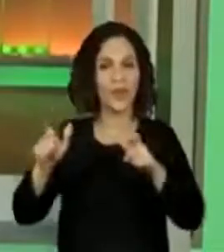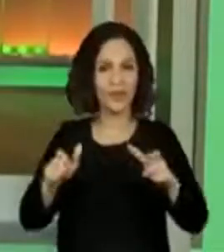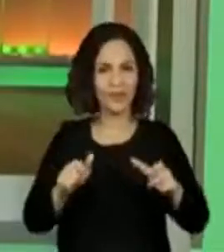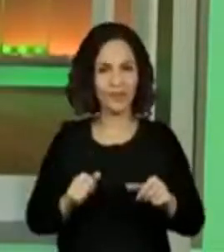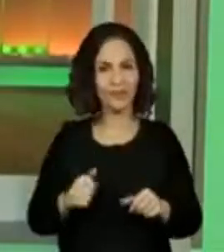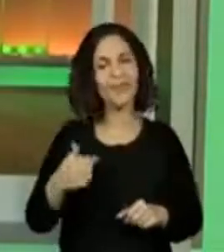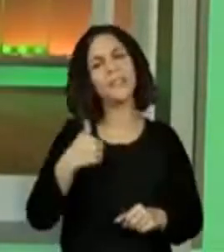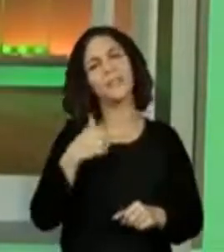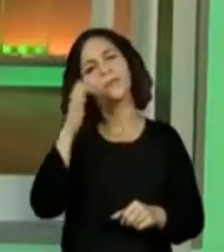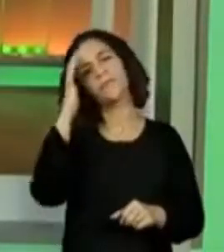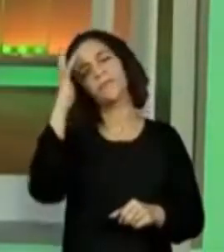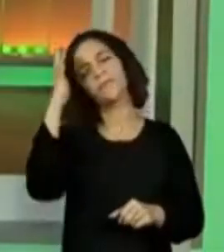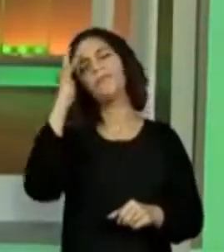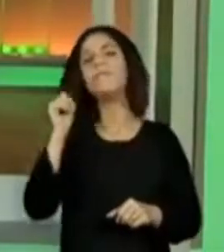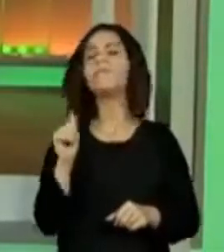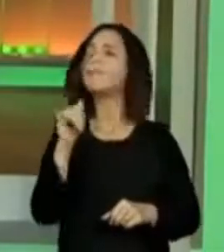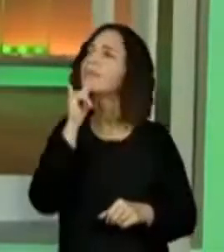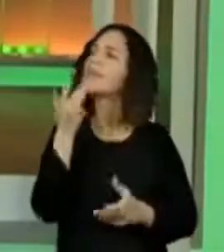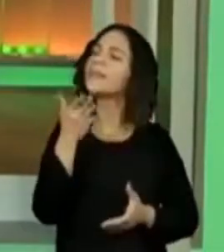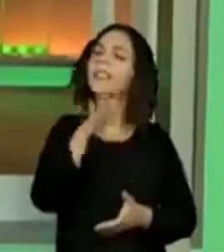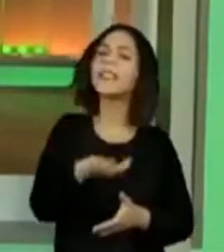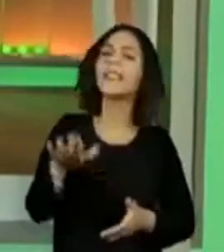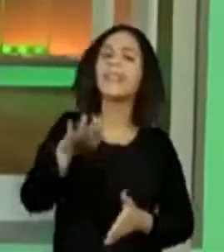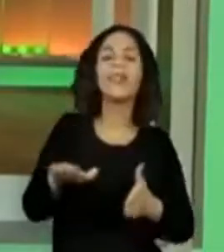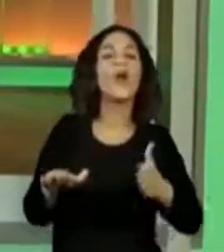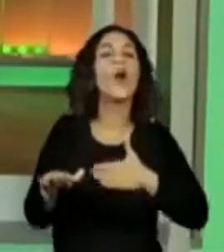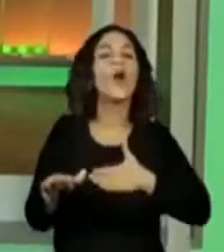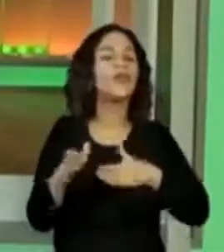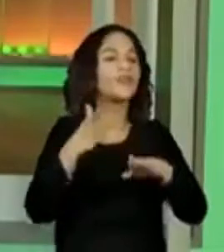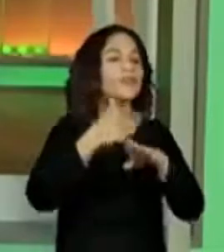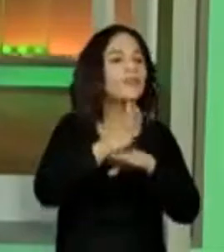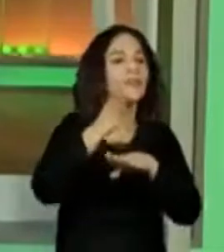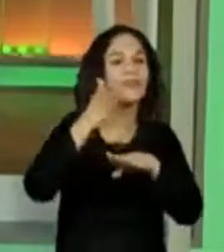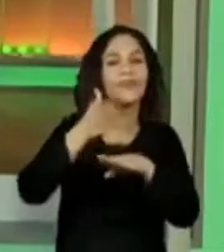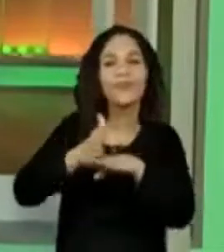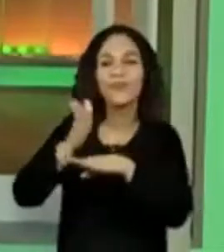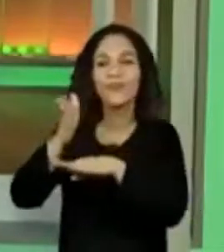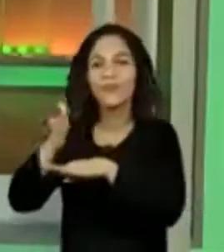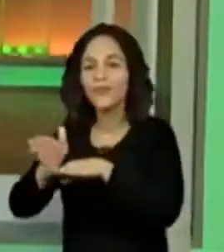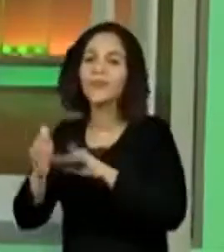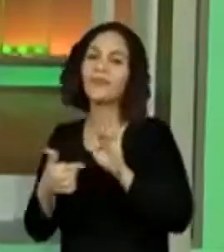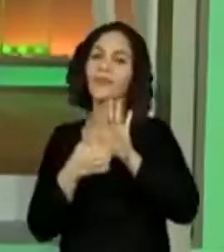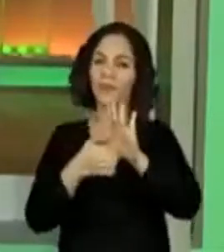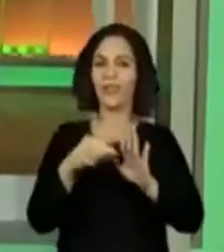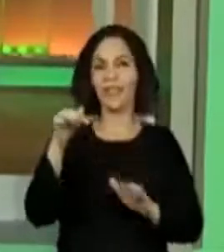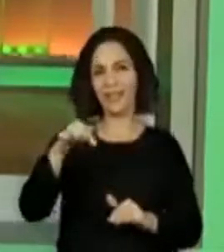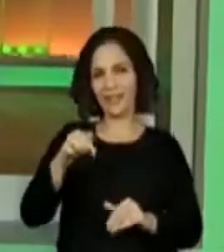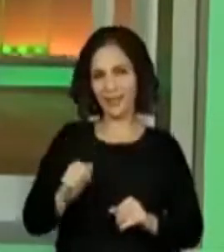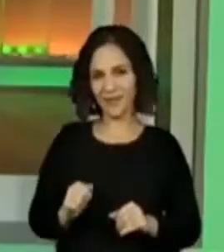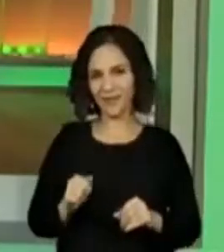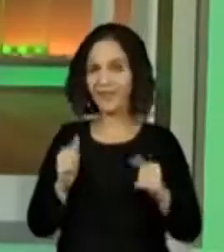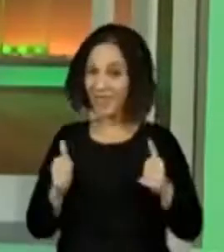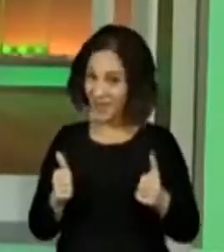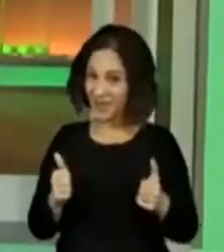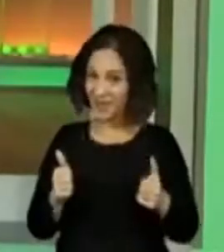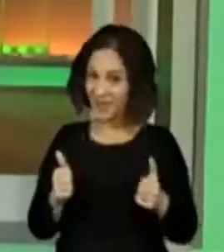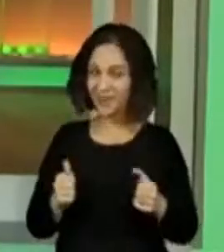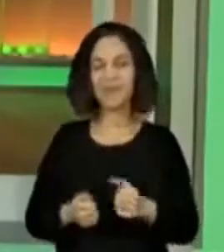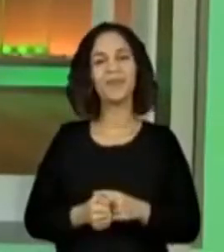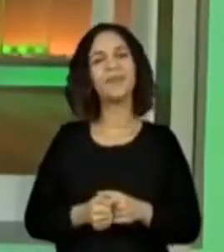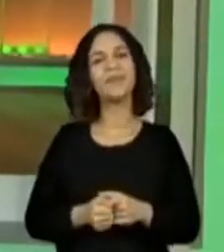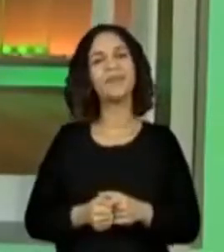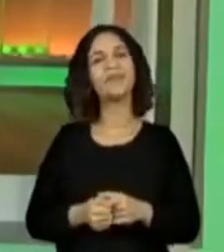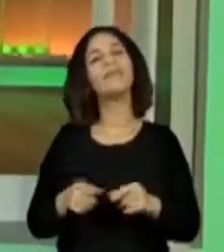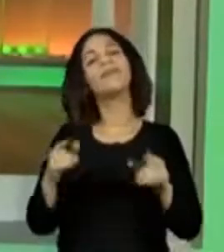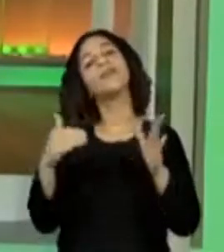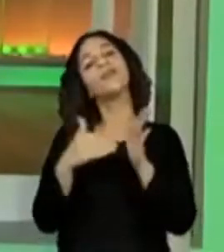pensando assim, onde criança gosta de ir? Para que a gente possa trazer para vocês aqui. Está certo? E